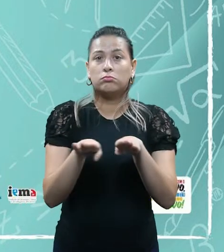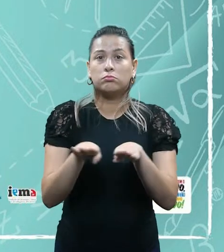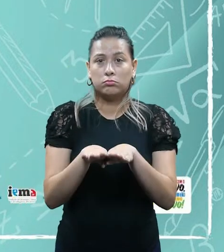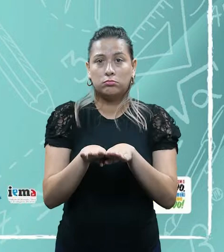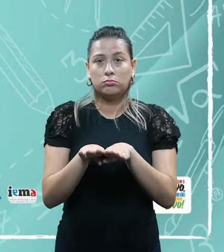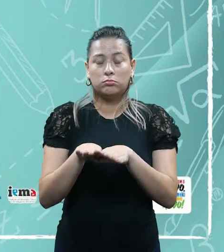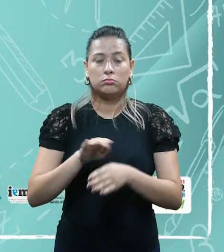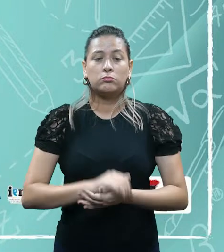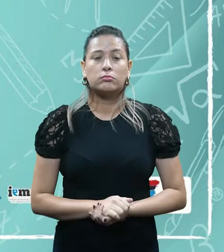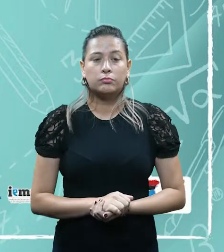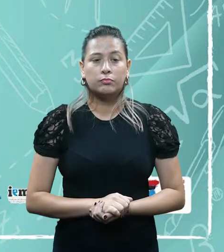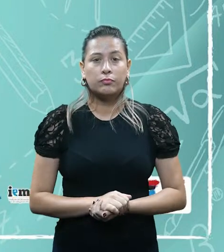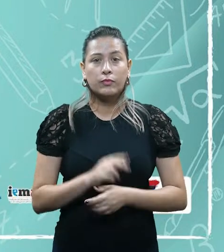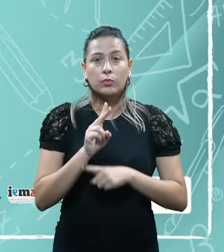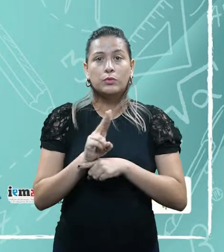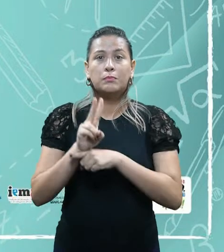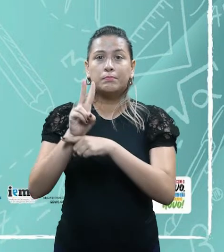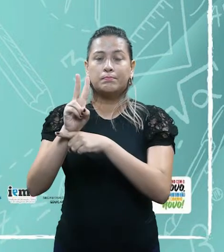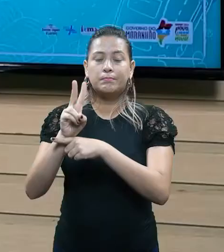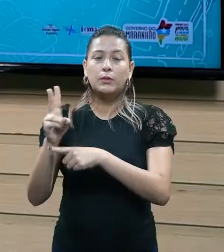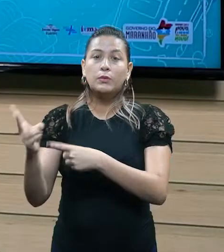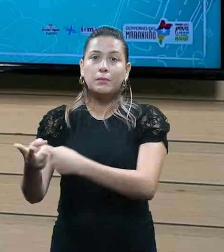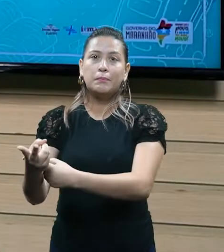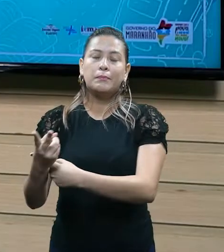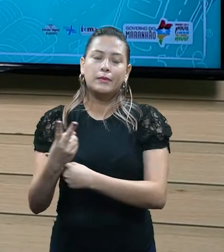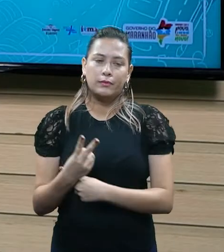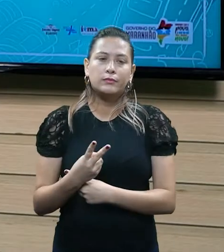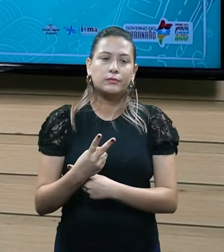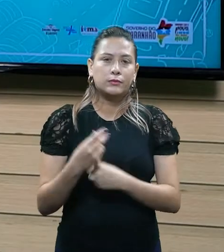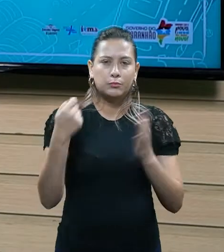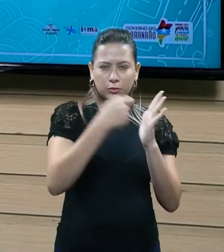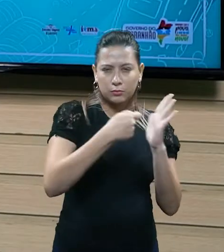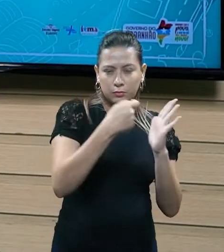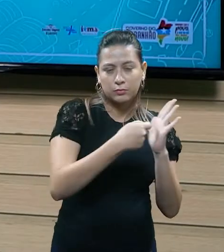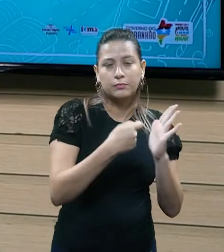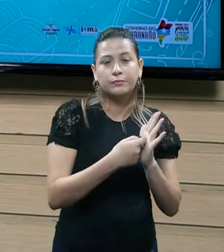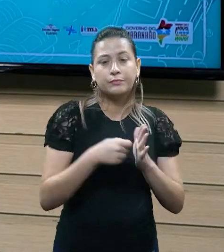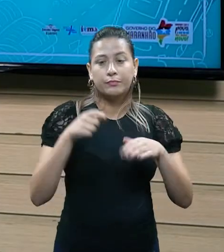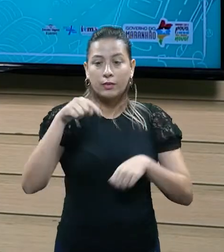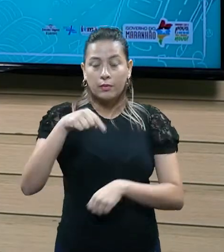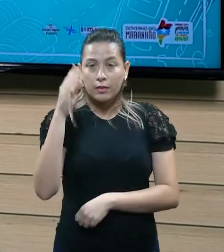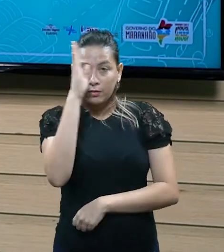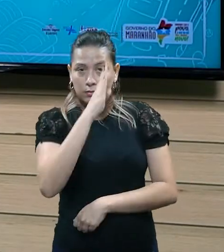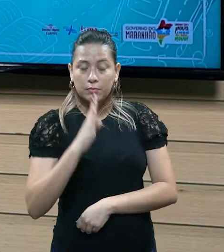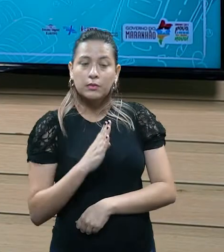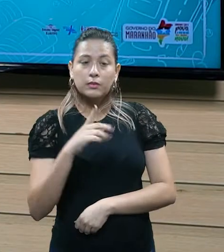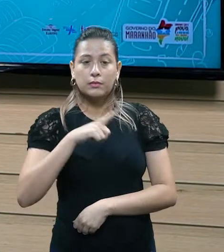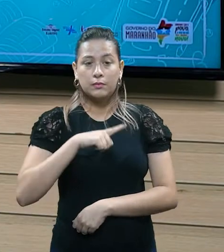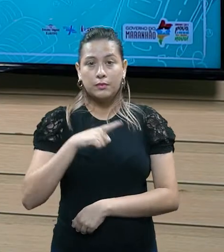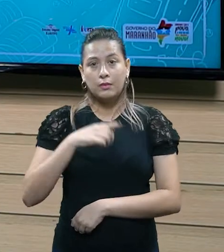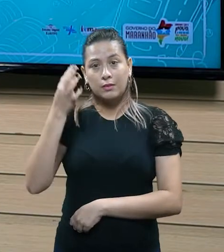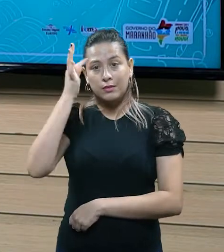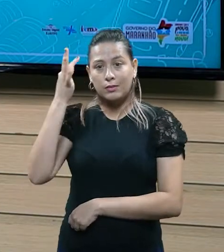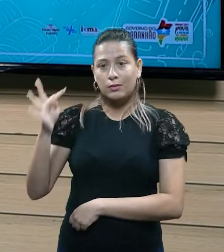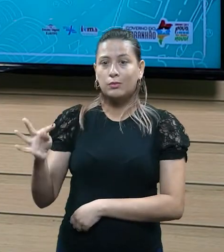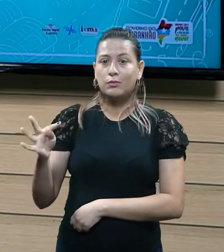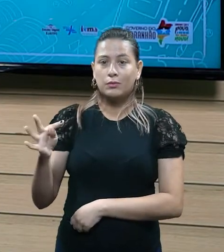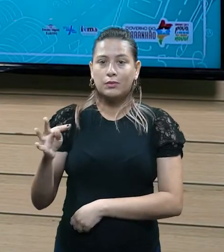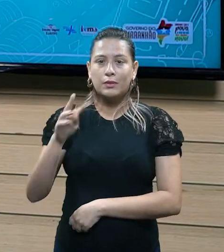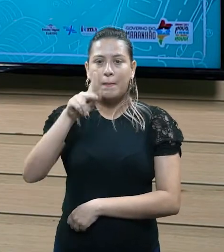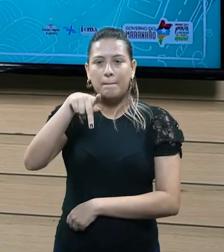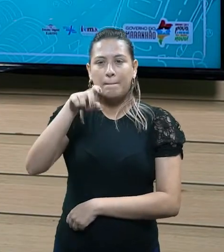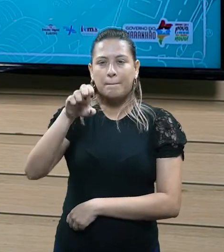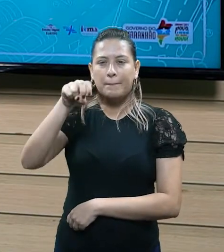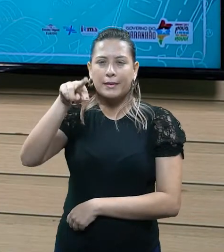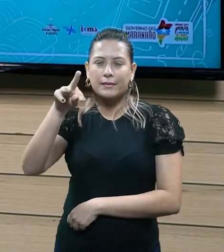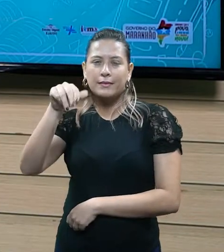e os empréstimos compulsórios, tá bom? Então, no Brasil adota-se, de fato, a teoria pentapartida,